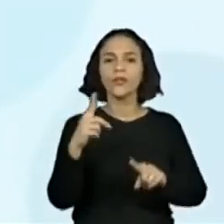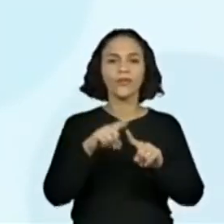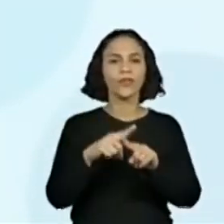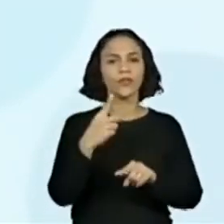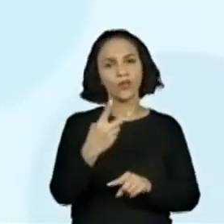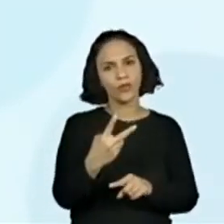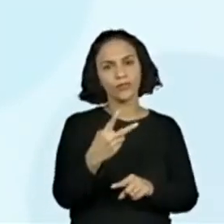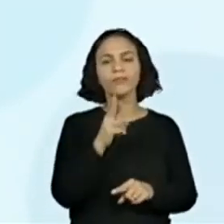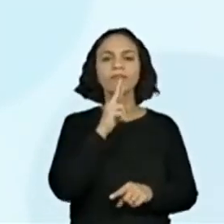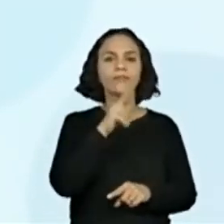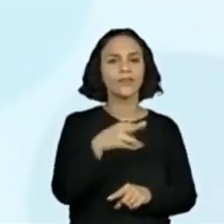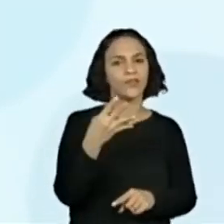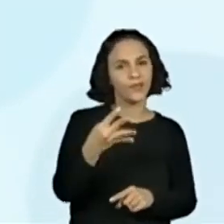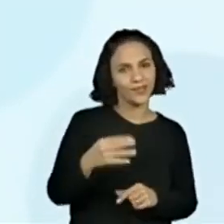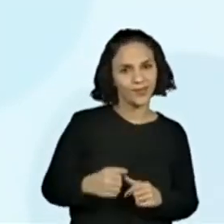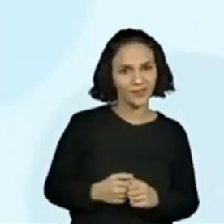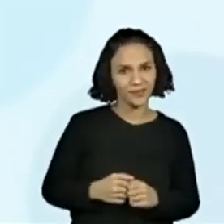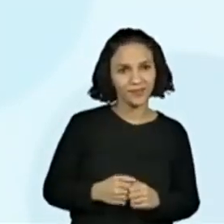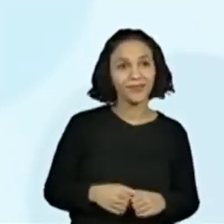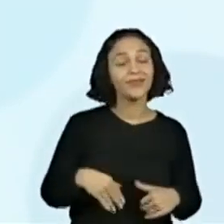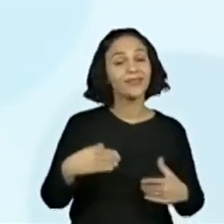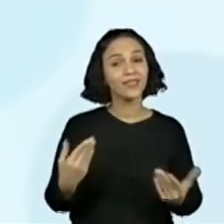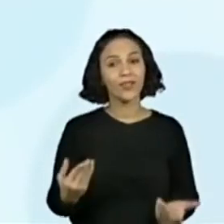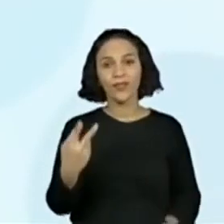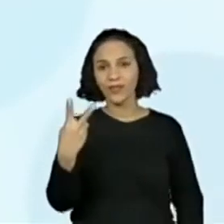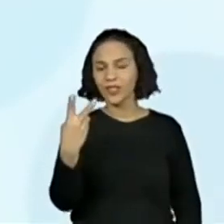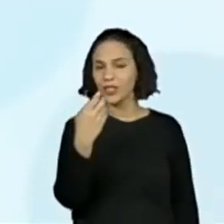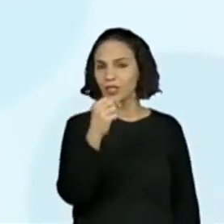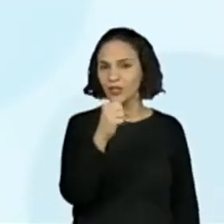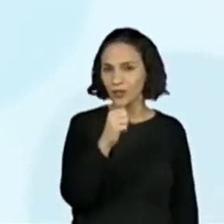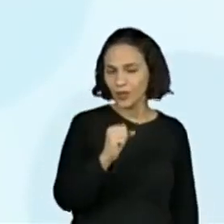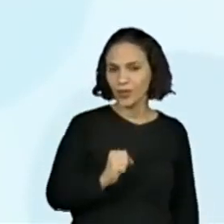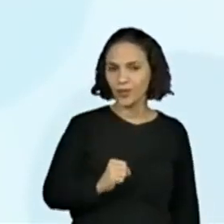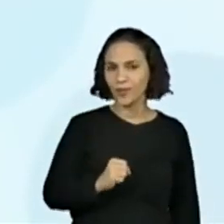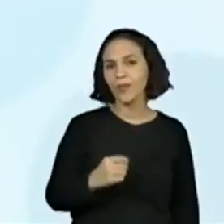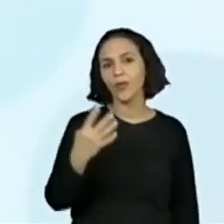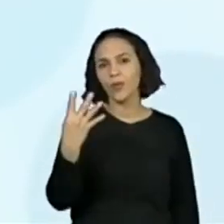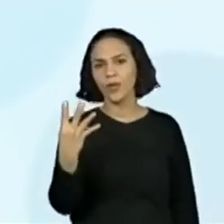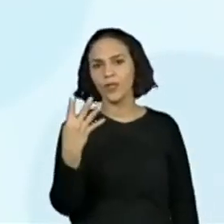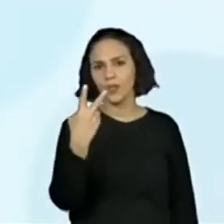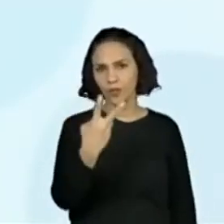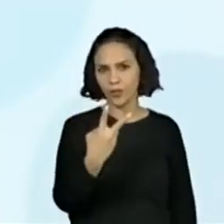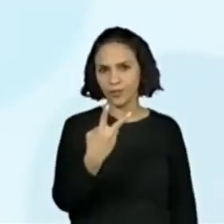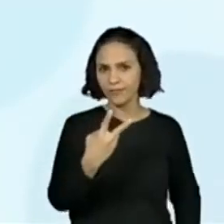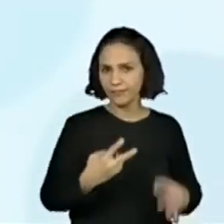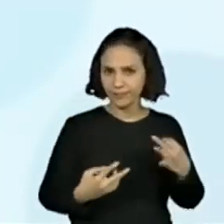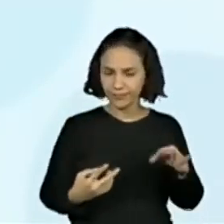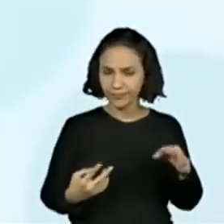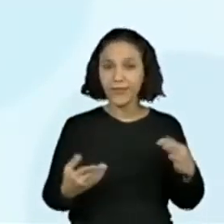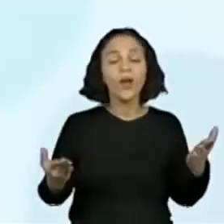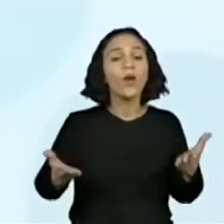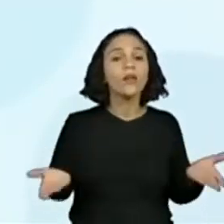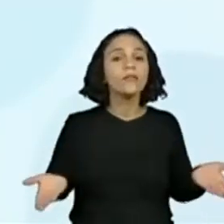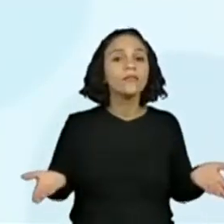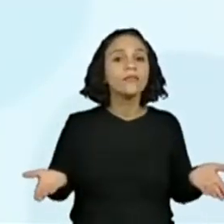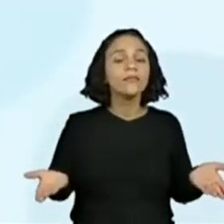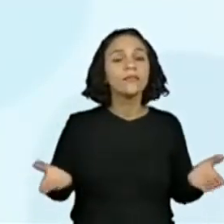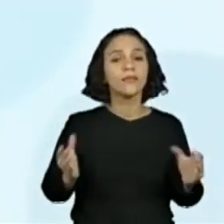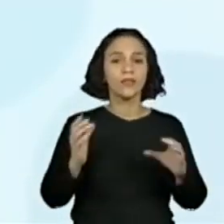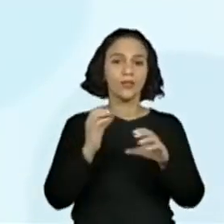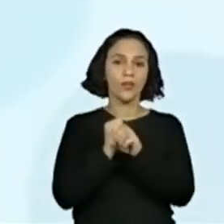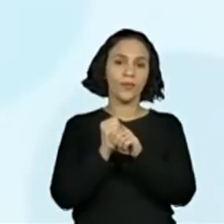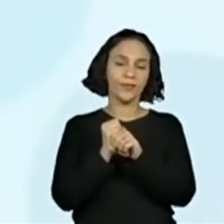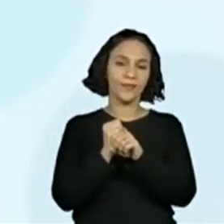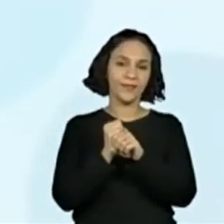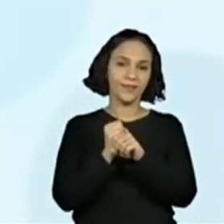o 2, 4. Então, eu vou ter 28 e 42, certo? E aí, o que eu vou fazer aqui? Eu vou somar.